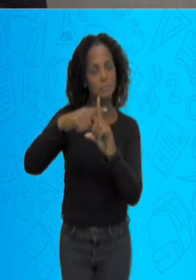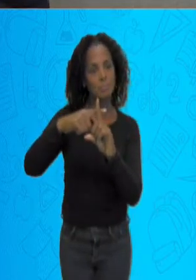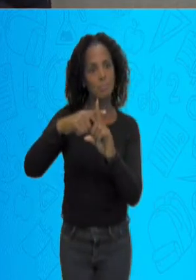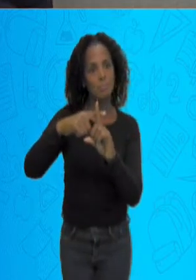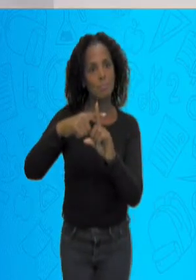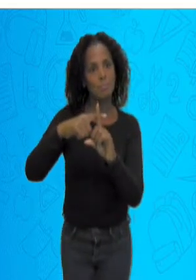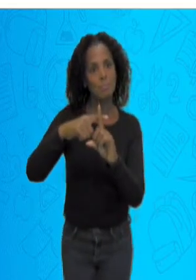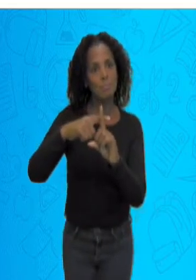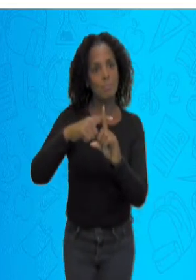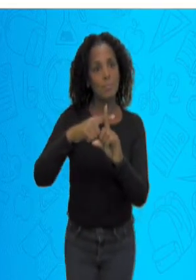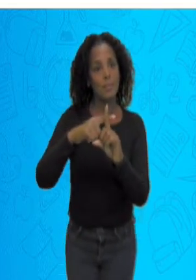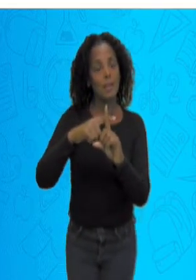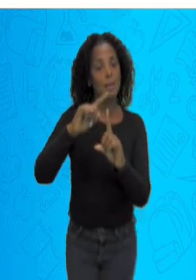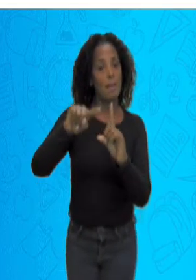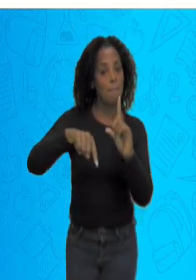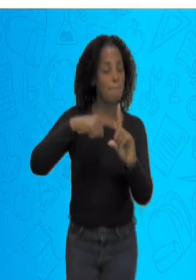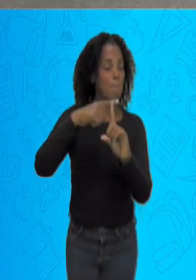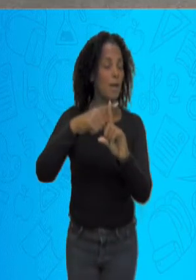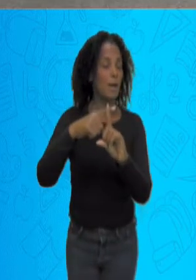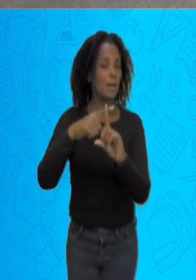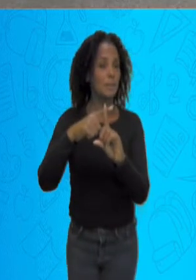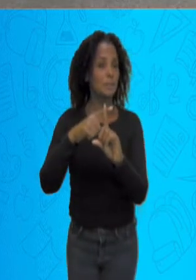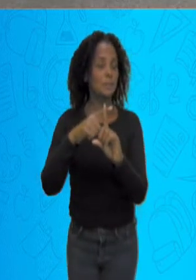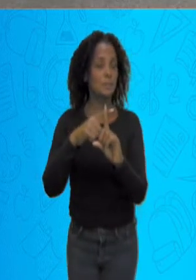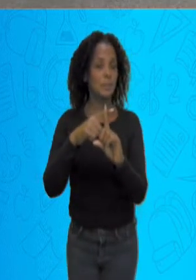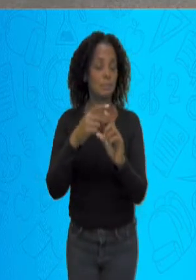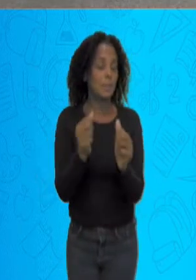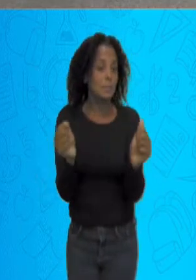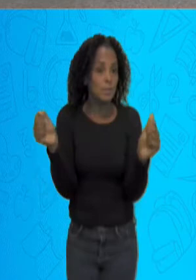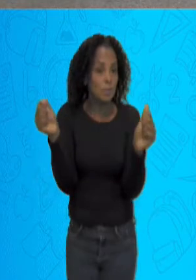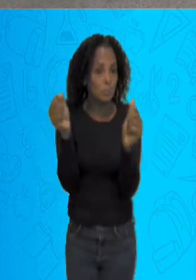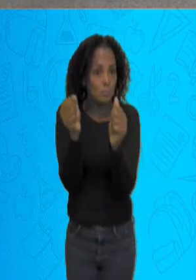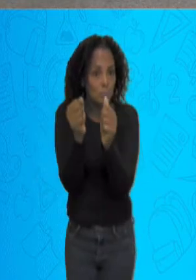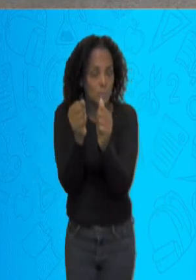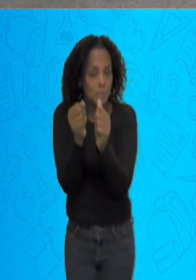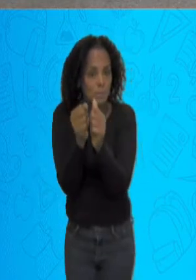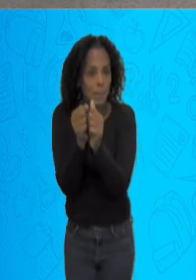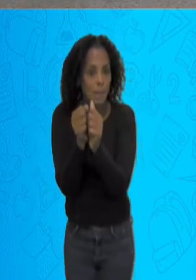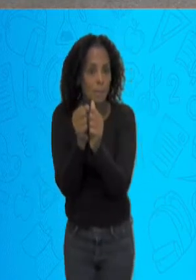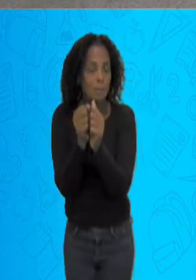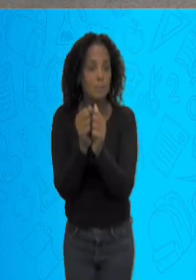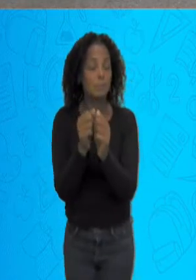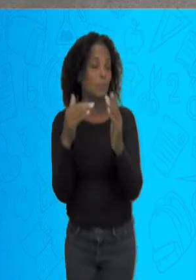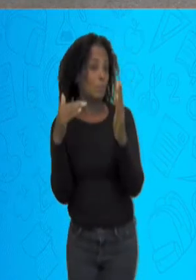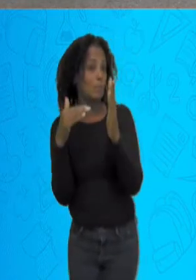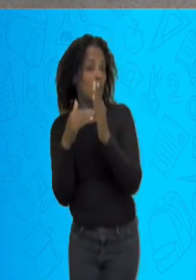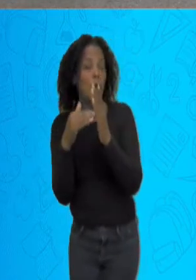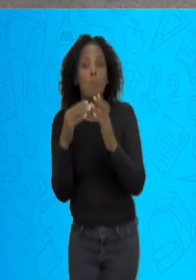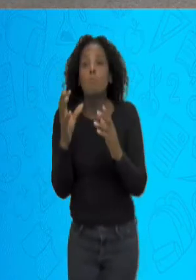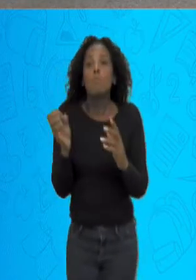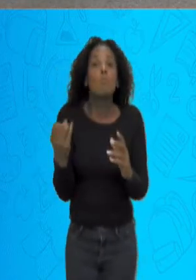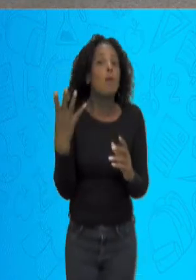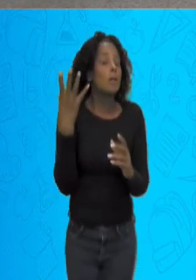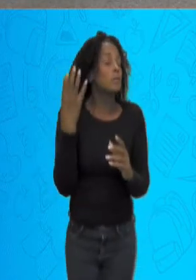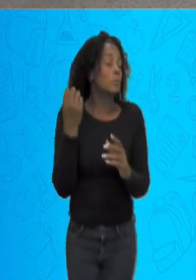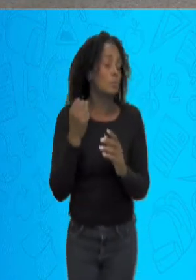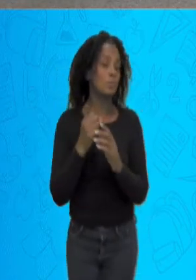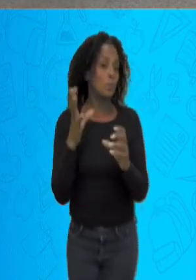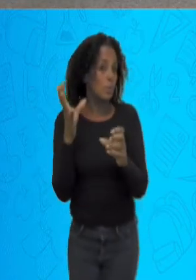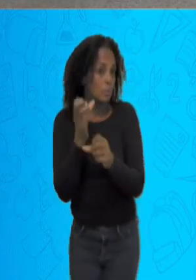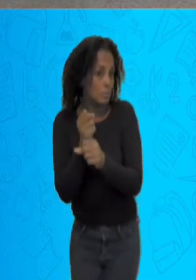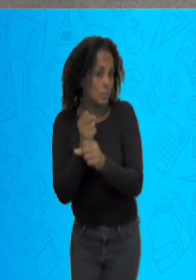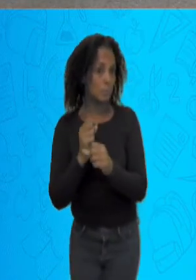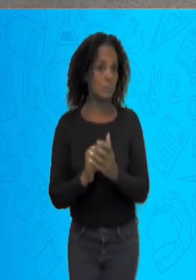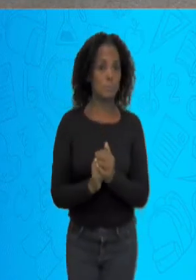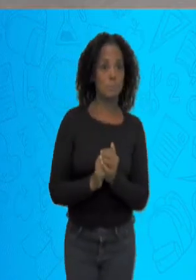significa somar, juntarmos para ver quantos que vai dar no total. Então, se eu tenho três passarinhos, vou